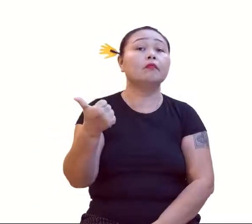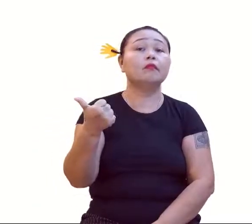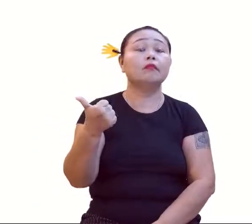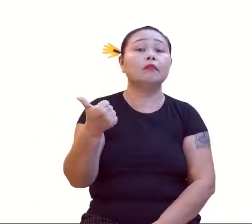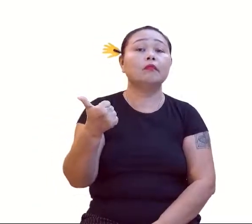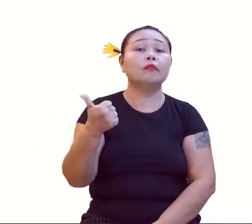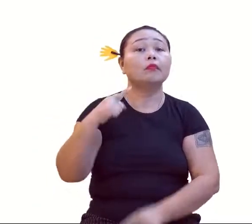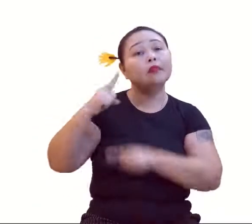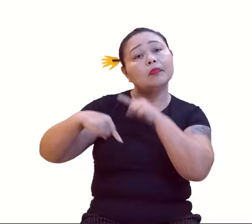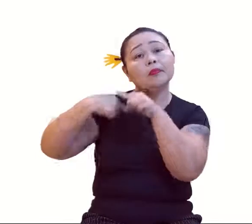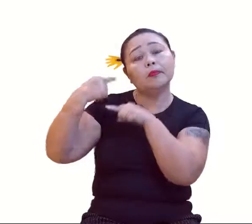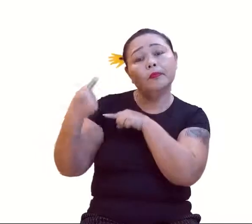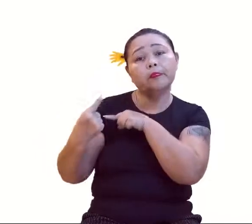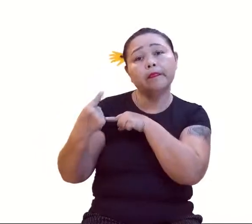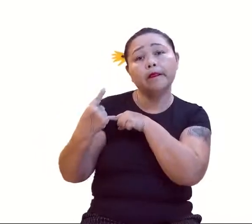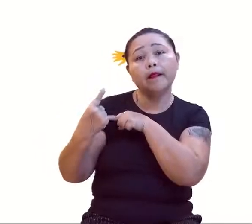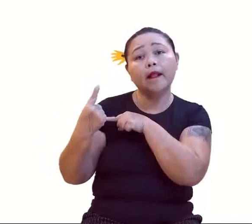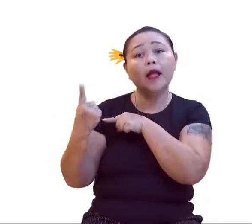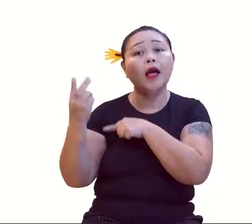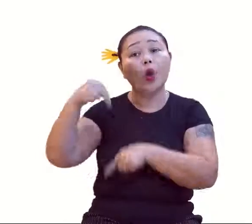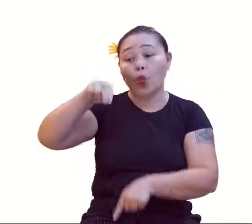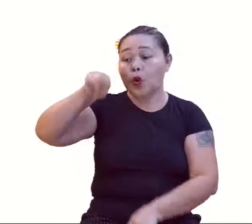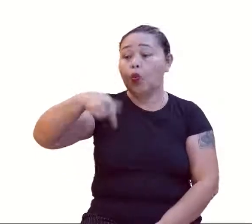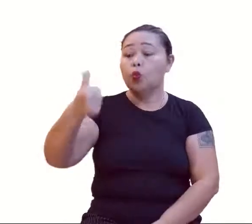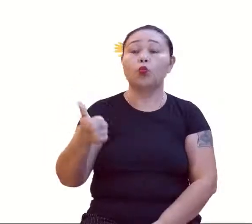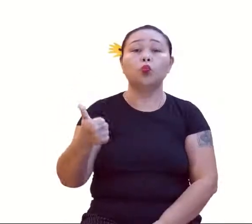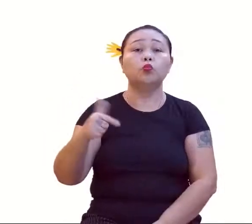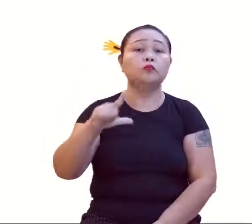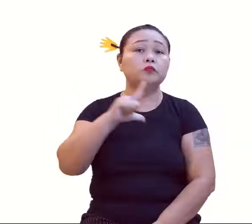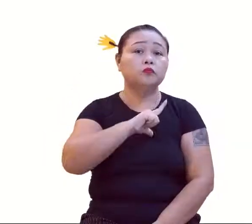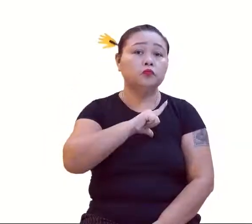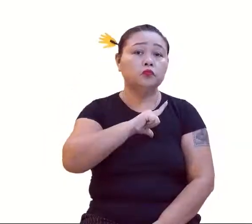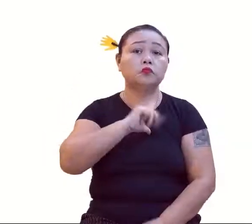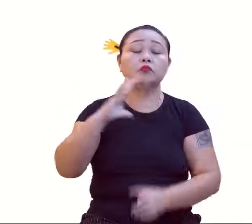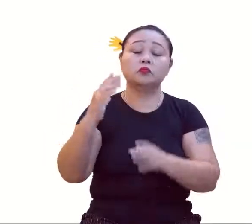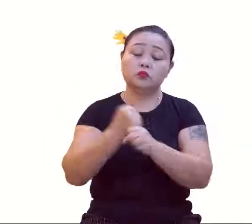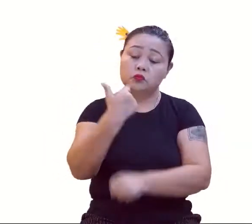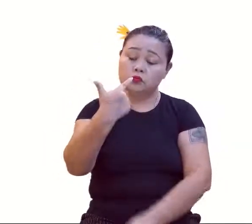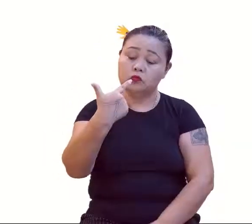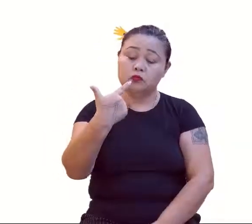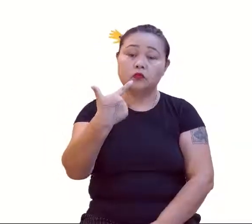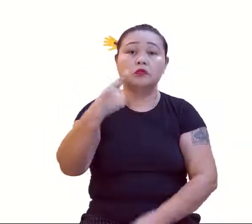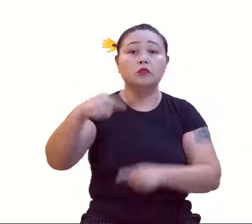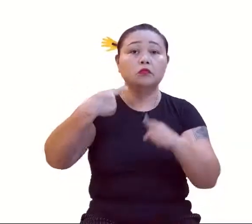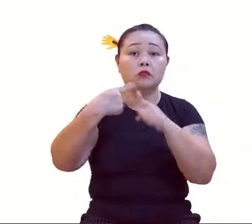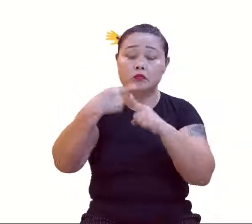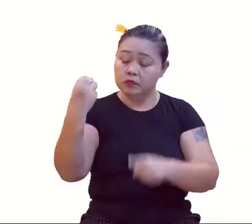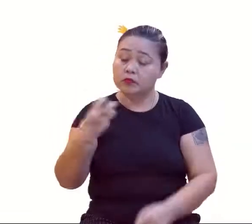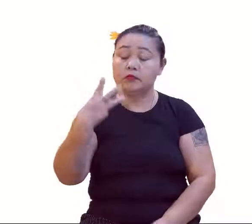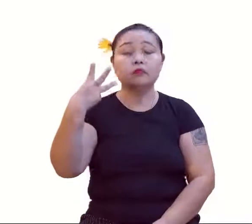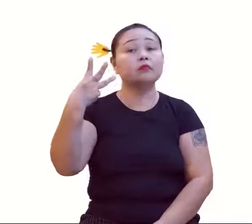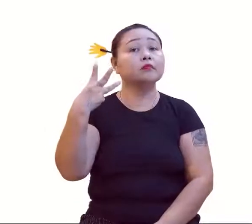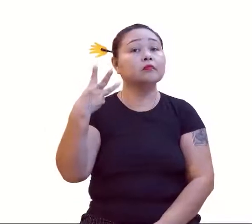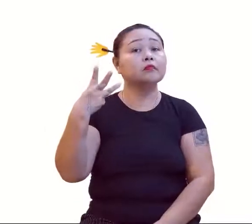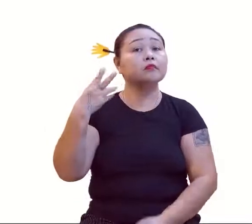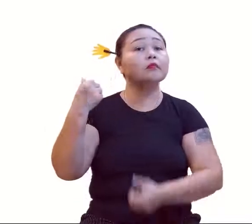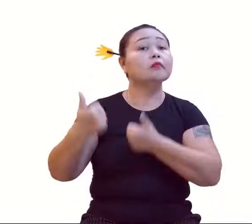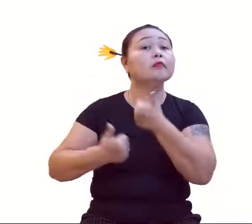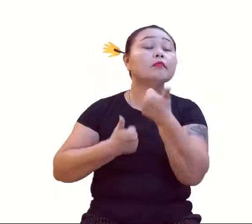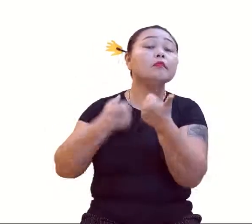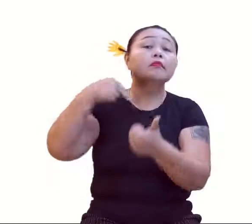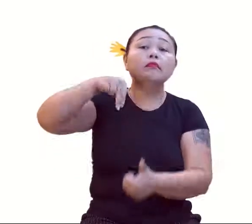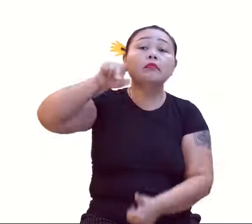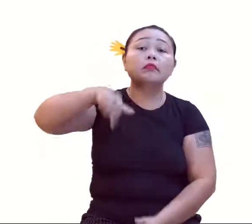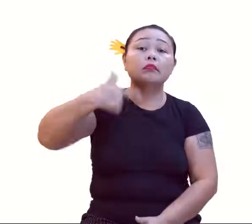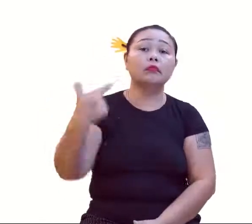E agora, se a gente quiser fazer com n igual a 1, temos 2 vezes 1? 2. Mais um? 3. Beleza. Se o n